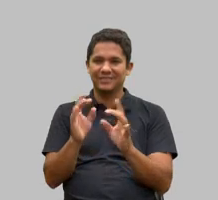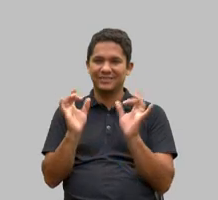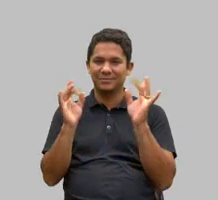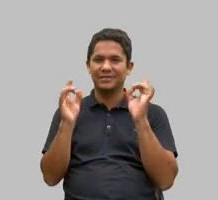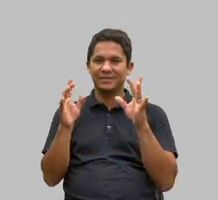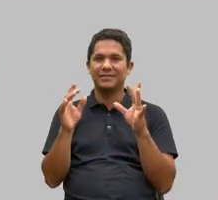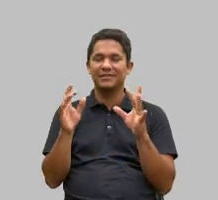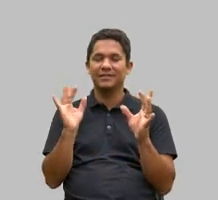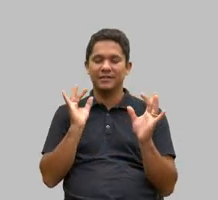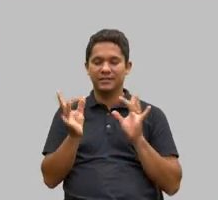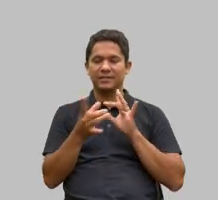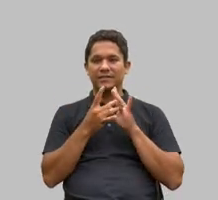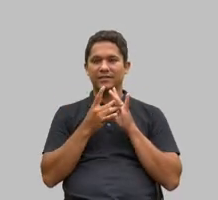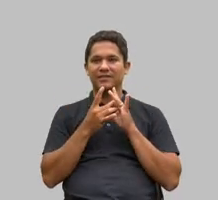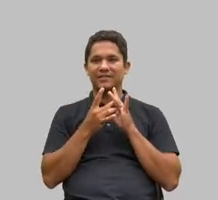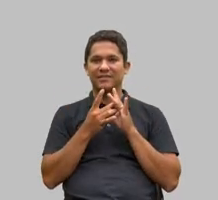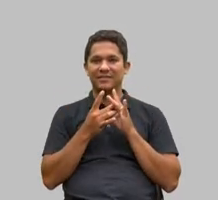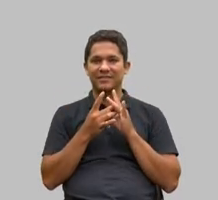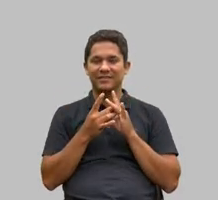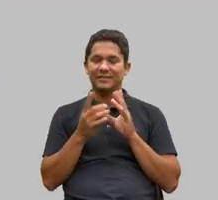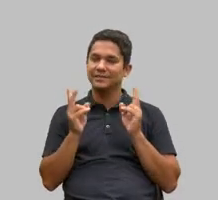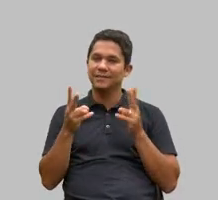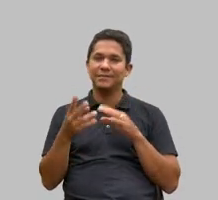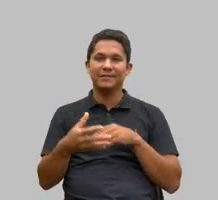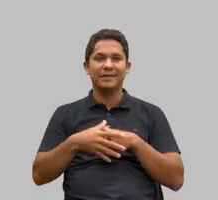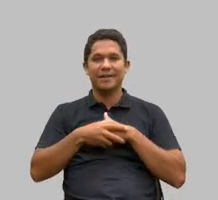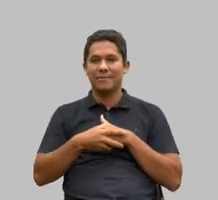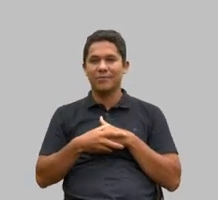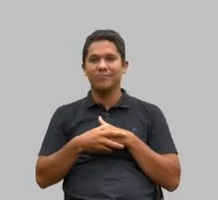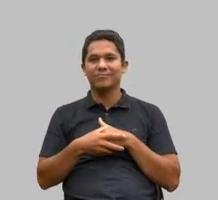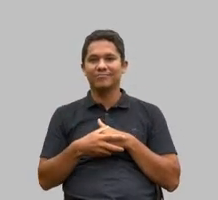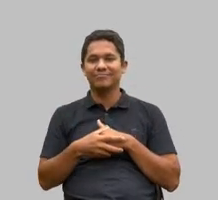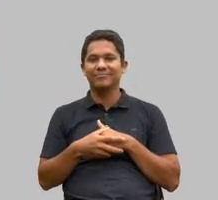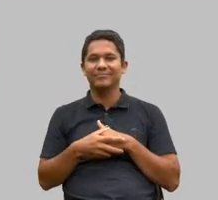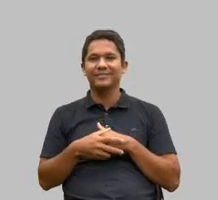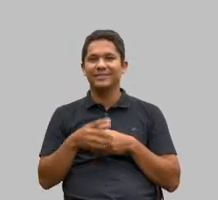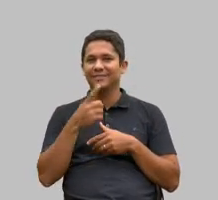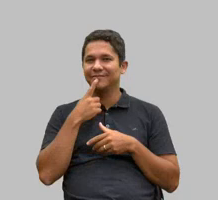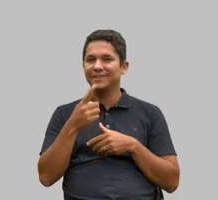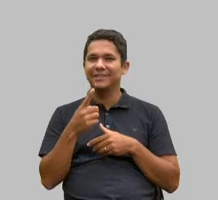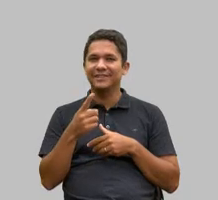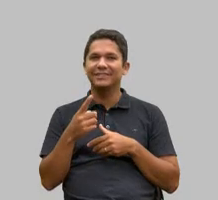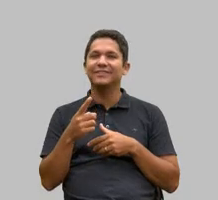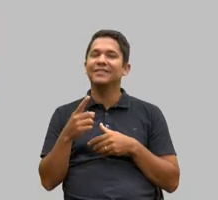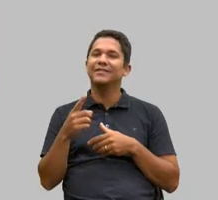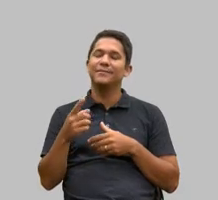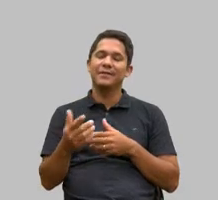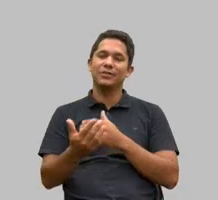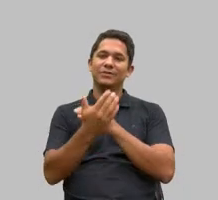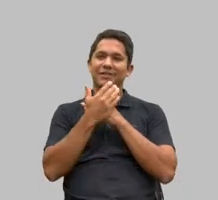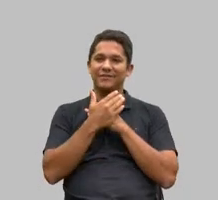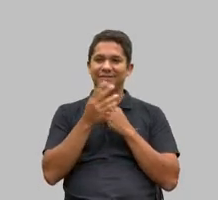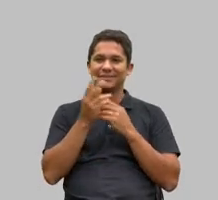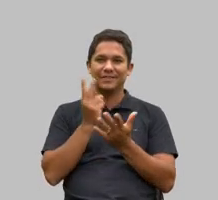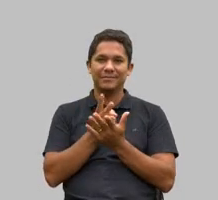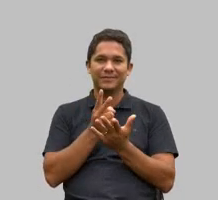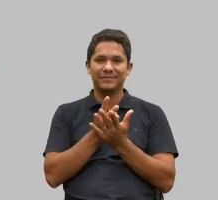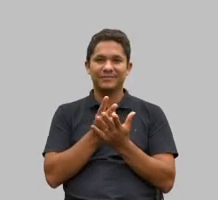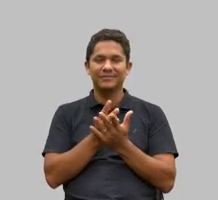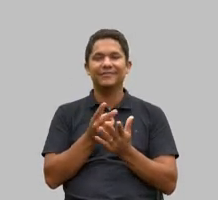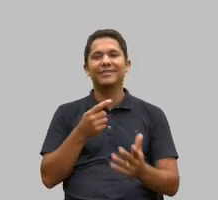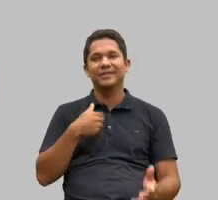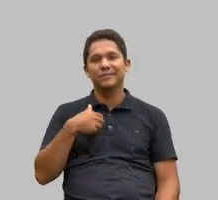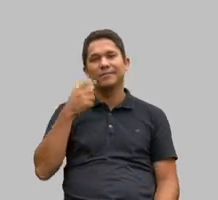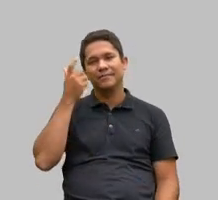ligada a mim ela vivia me dando a mão quando tinha alguma coisa ela corria e me ajudava então eu acho que